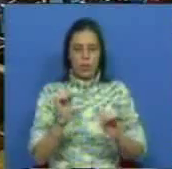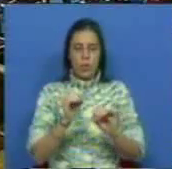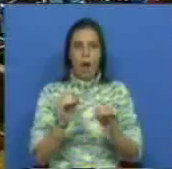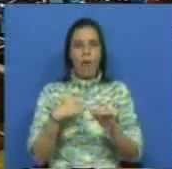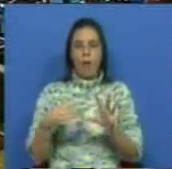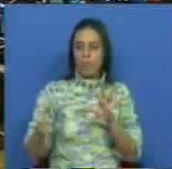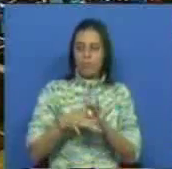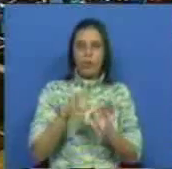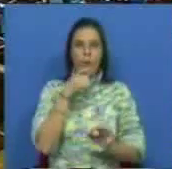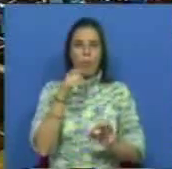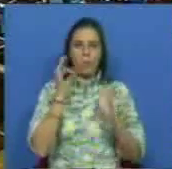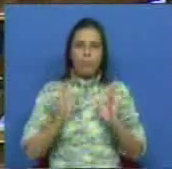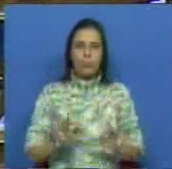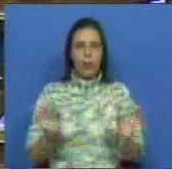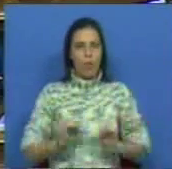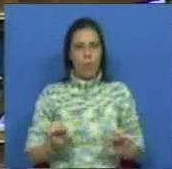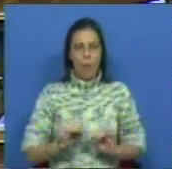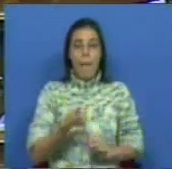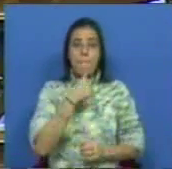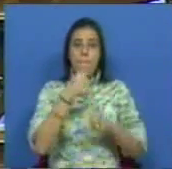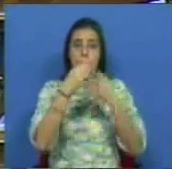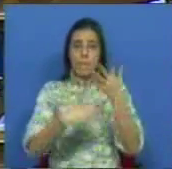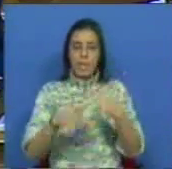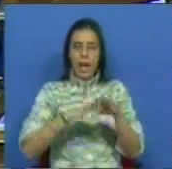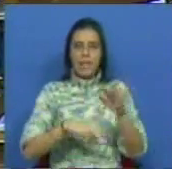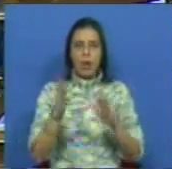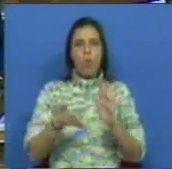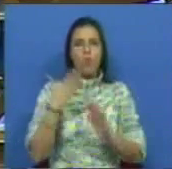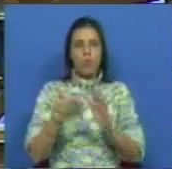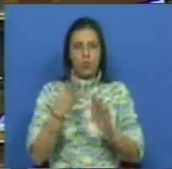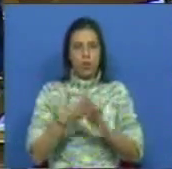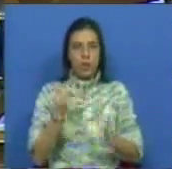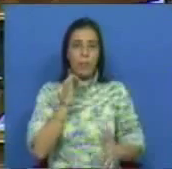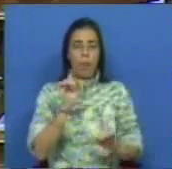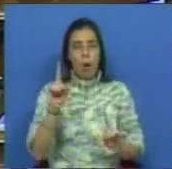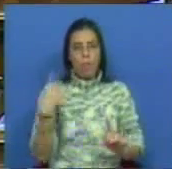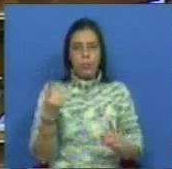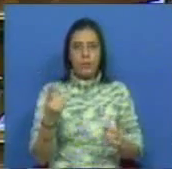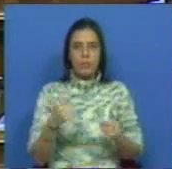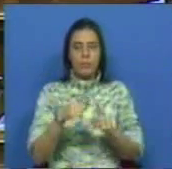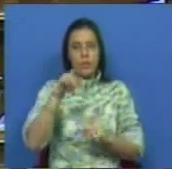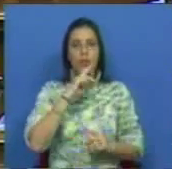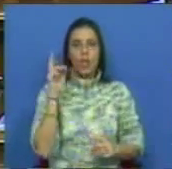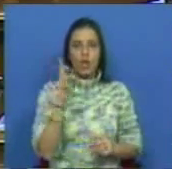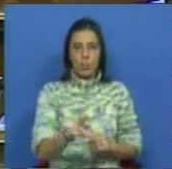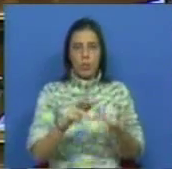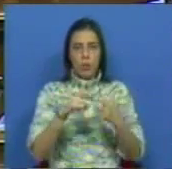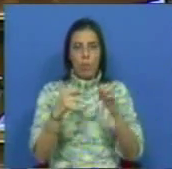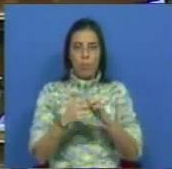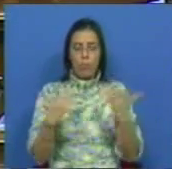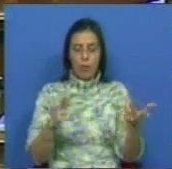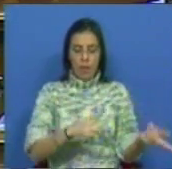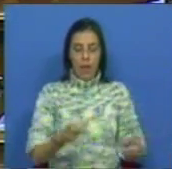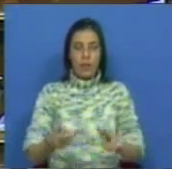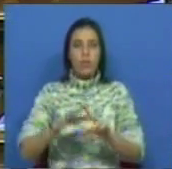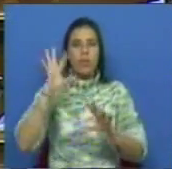vinculativos nem medidas de ação urgente que permitam responder ao problema